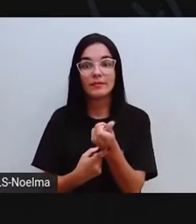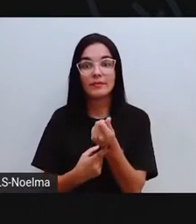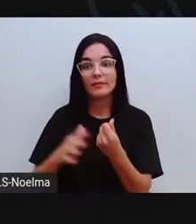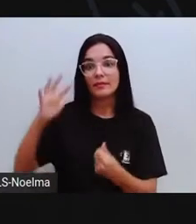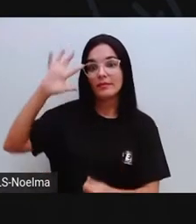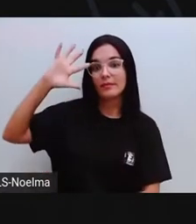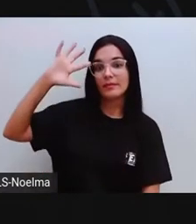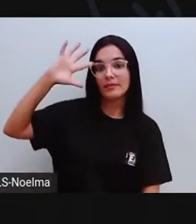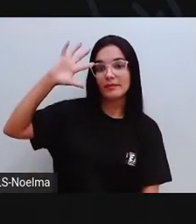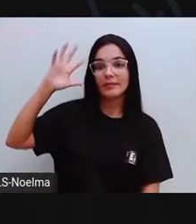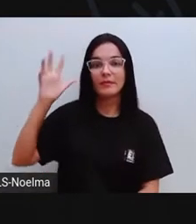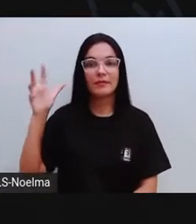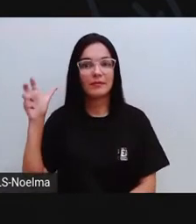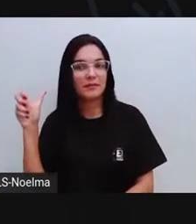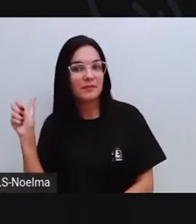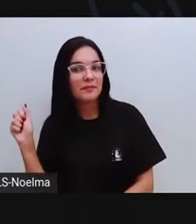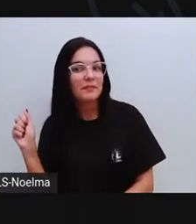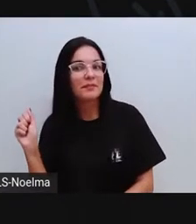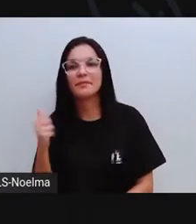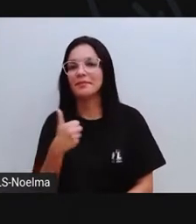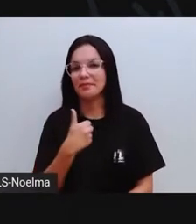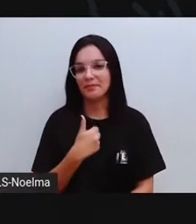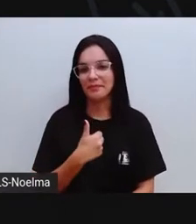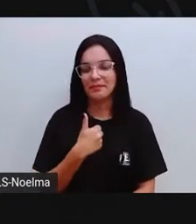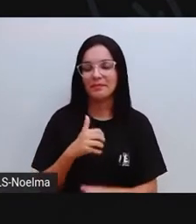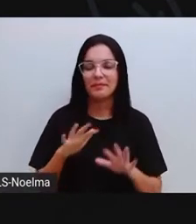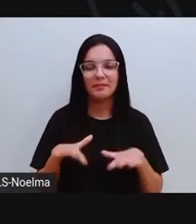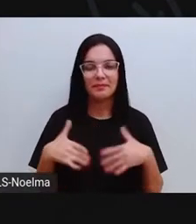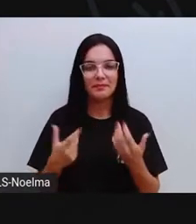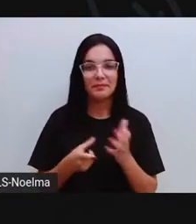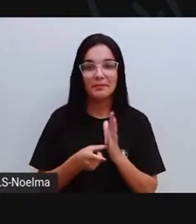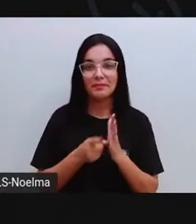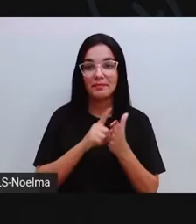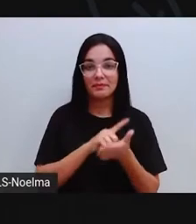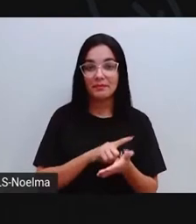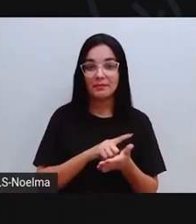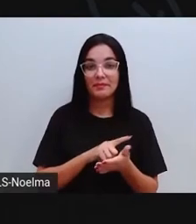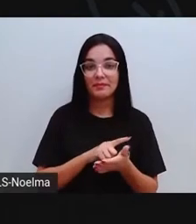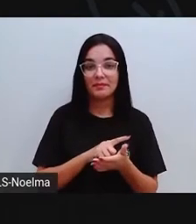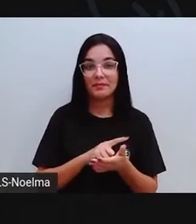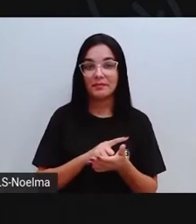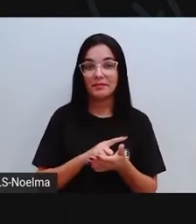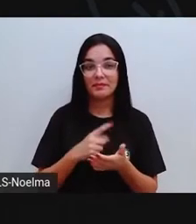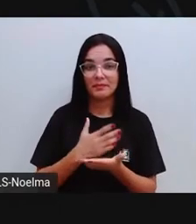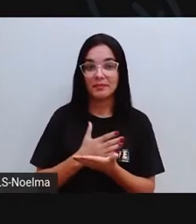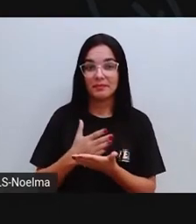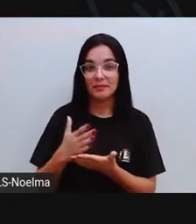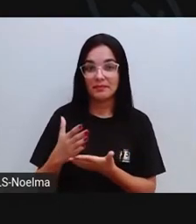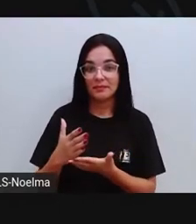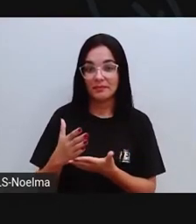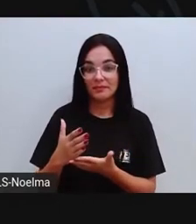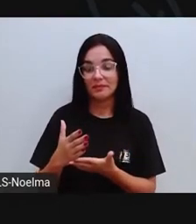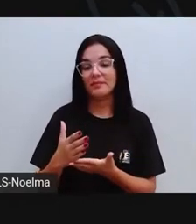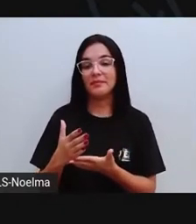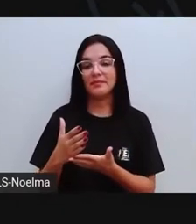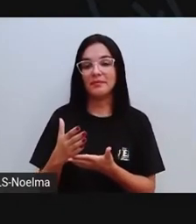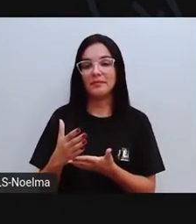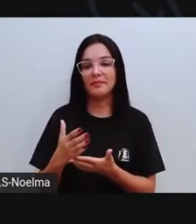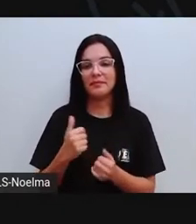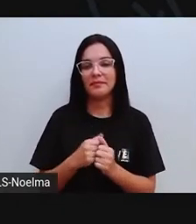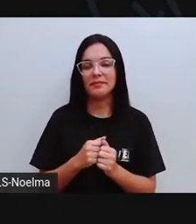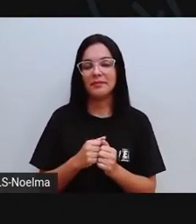africanas, tá bom? Mas antes, segundo ano, da gente iniciar aí, né,